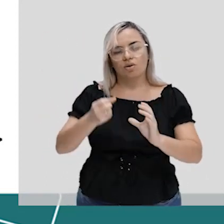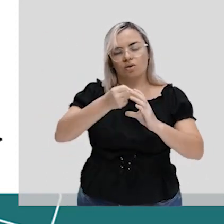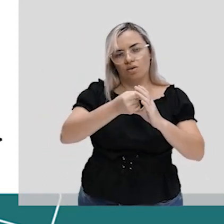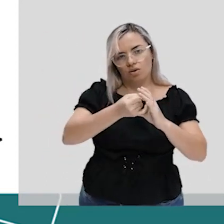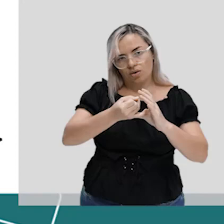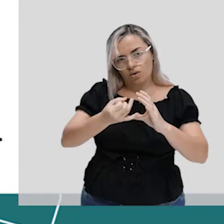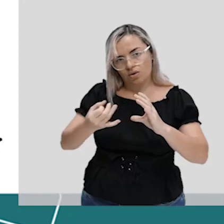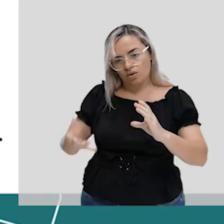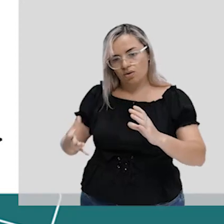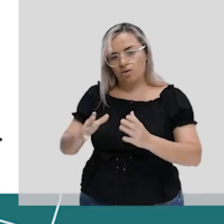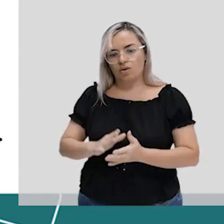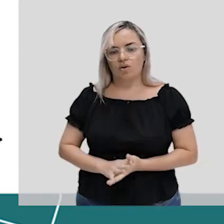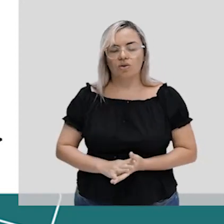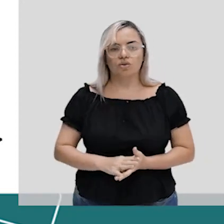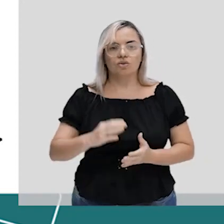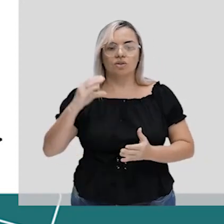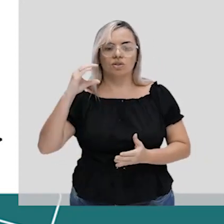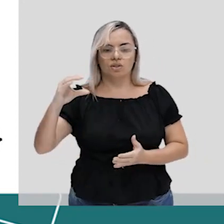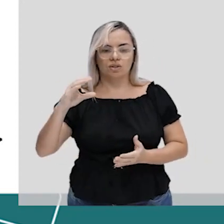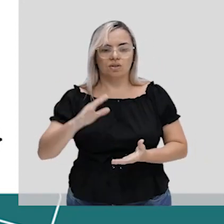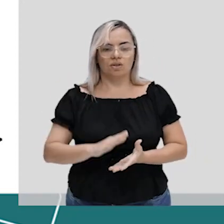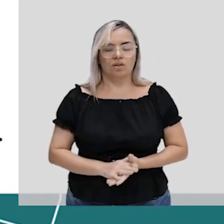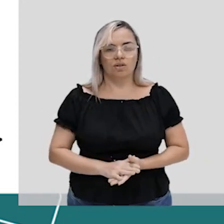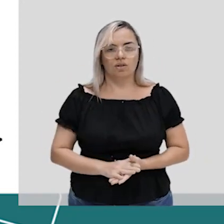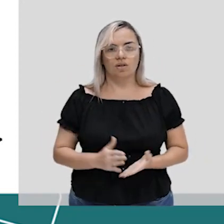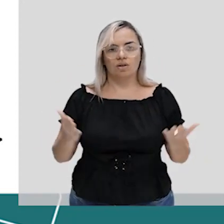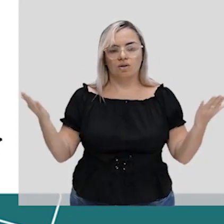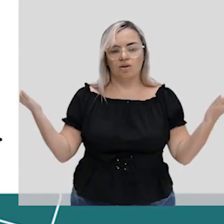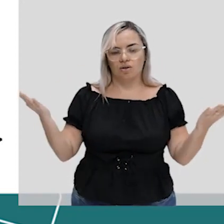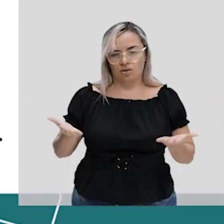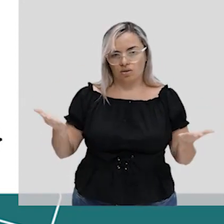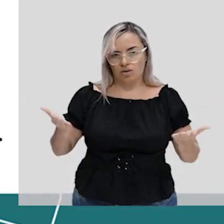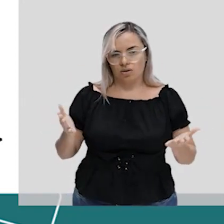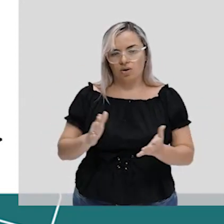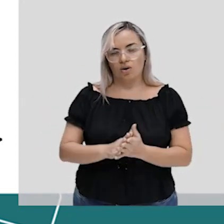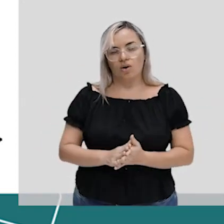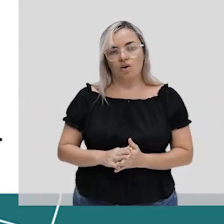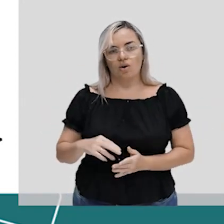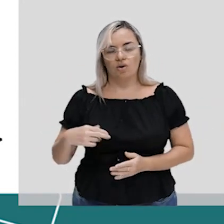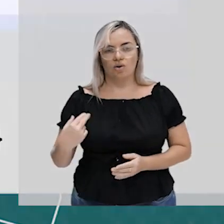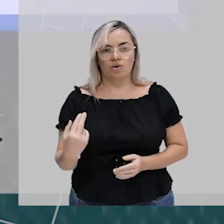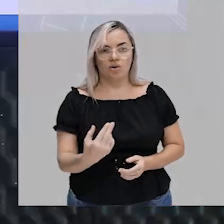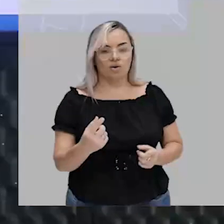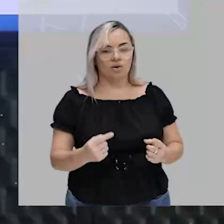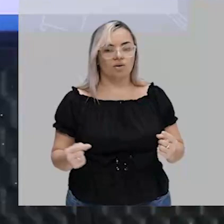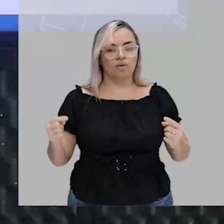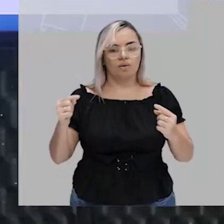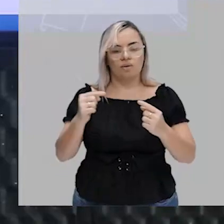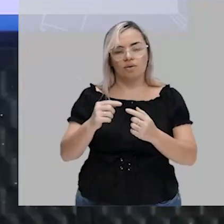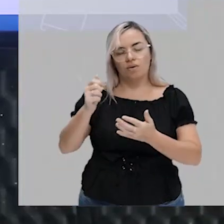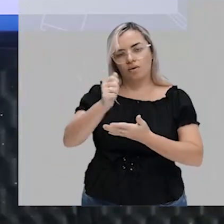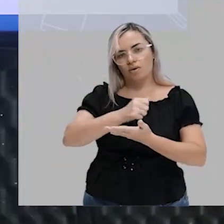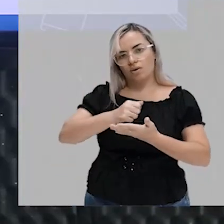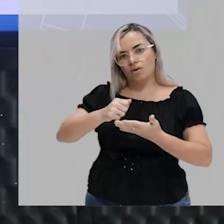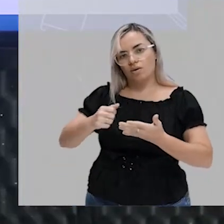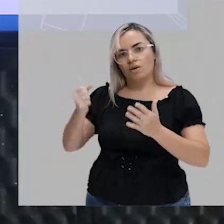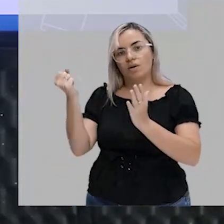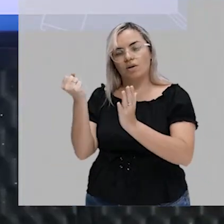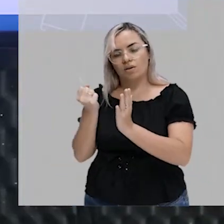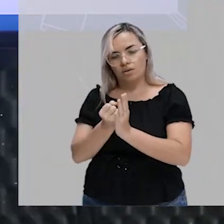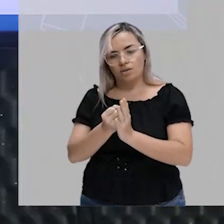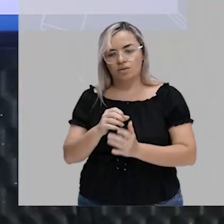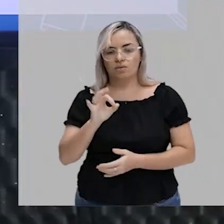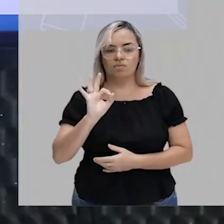conjunto C, tá bom? Agora, né, o nosso objetivo pra essa questão é escrever com símbolos,